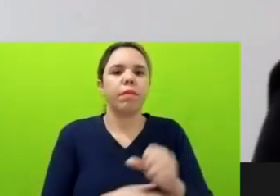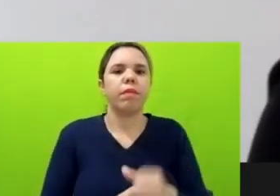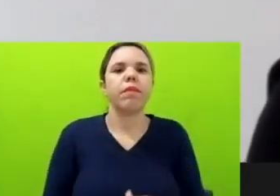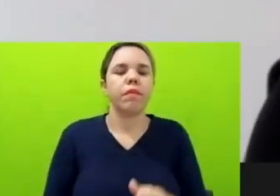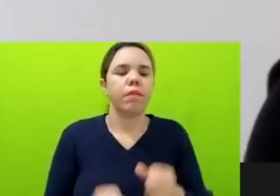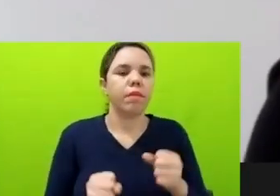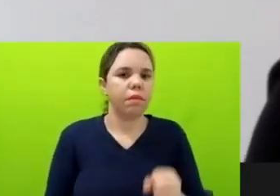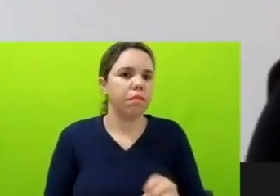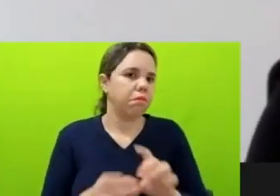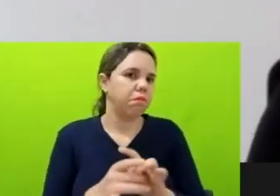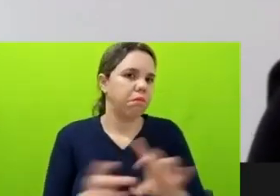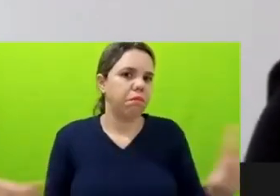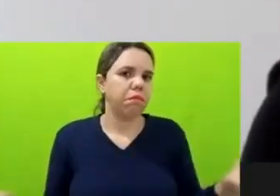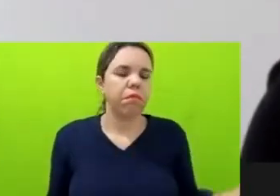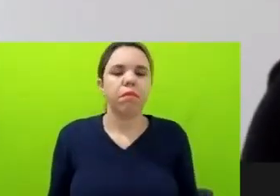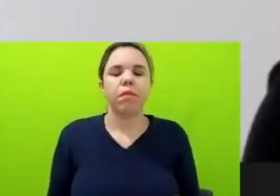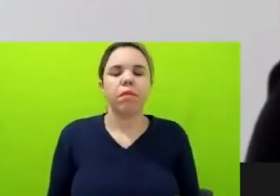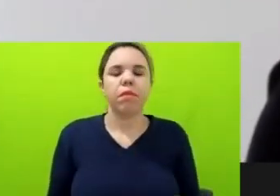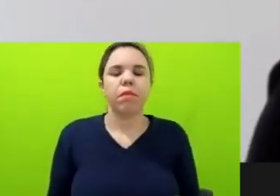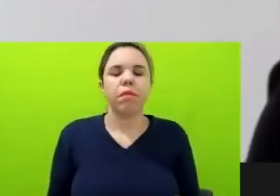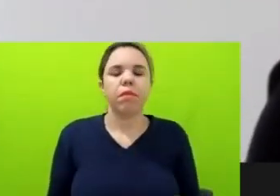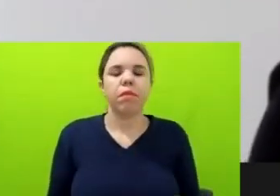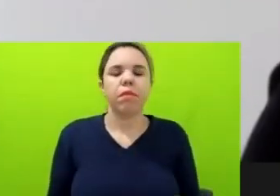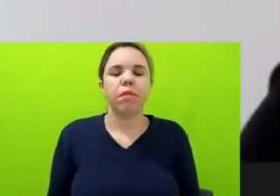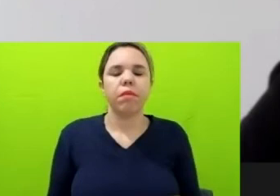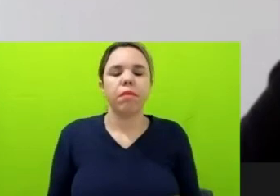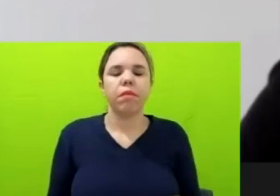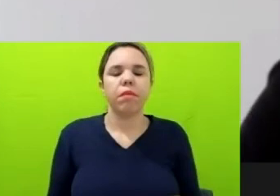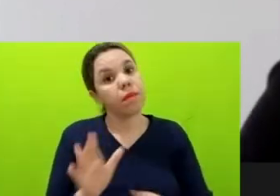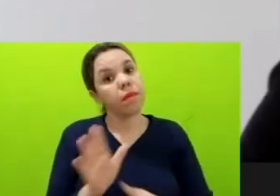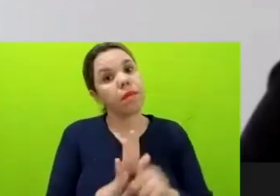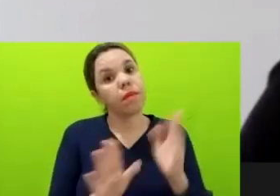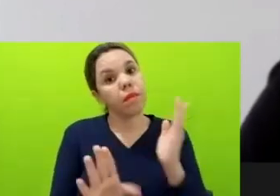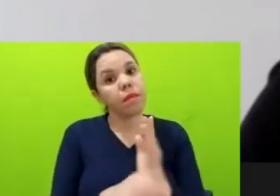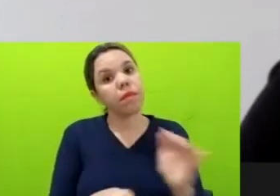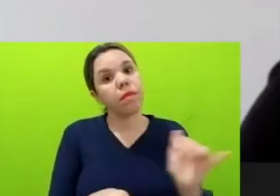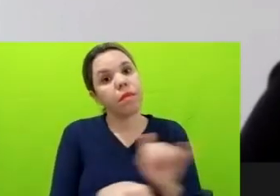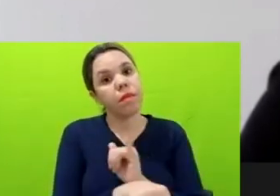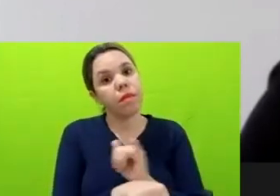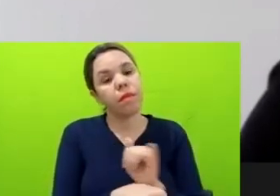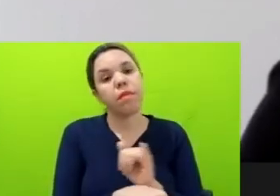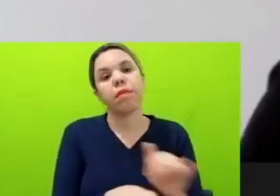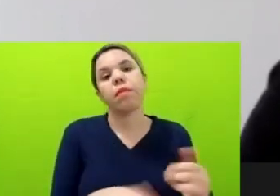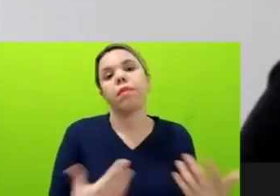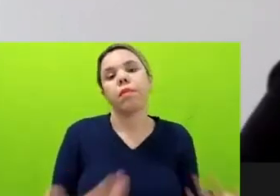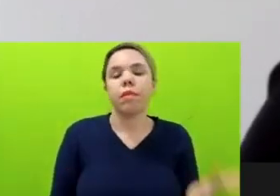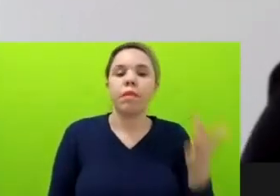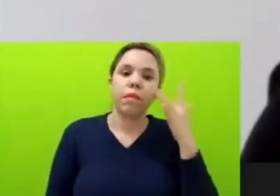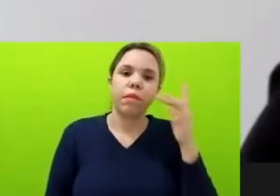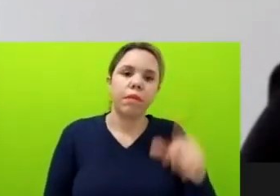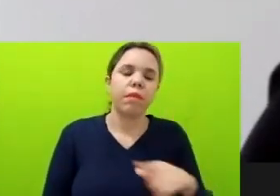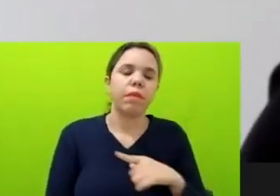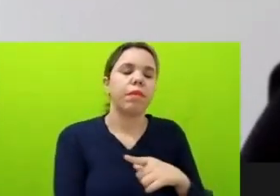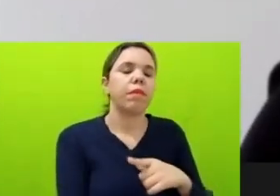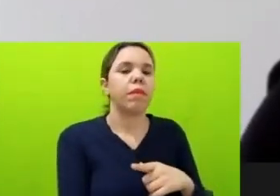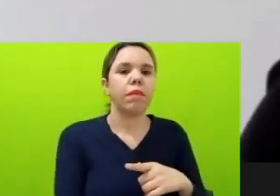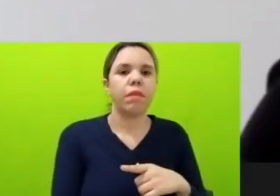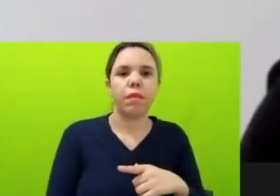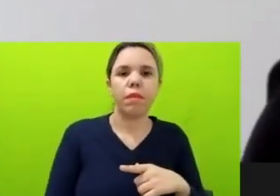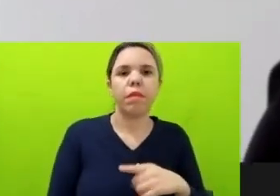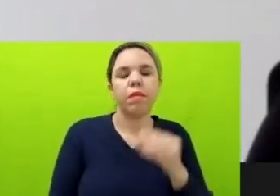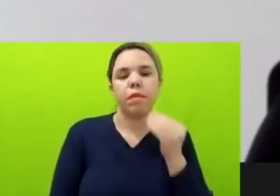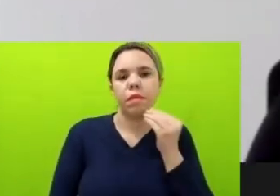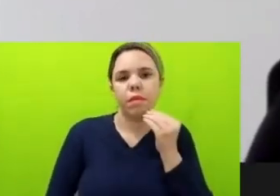que podem indicar alguns caminhos. Eu acho que tem um espaço aí que a gente precisa fortalecer que